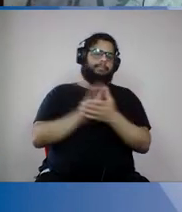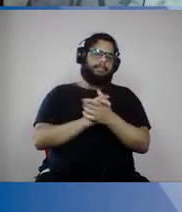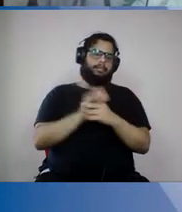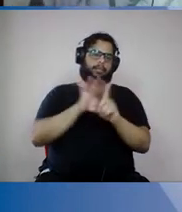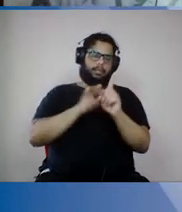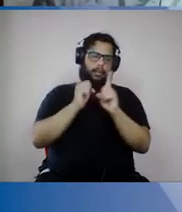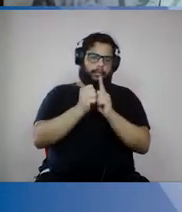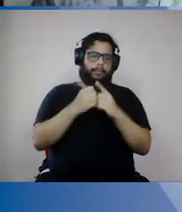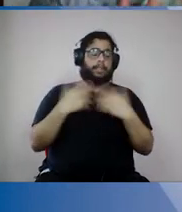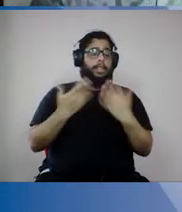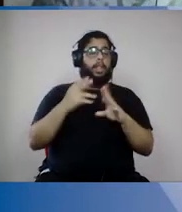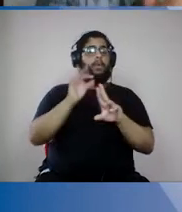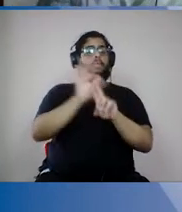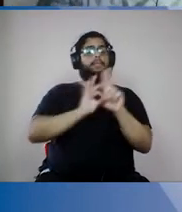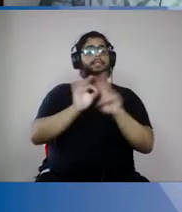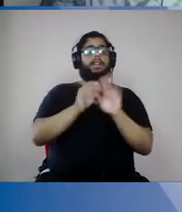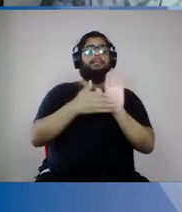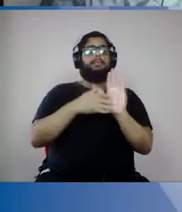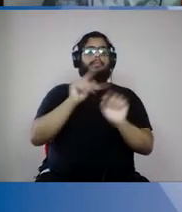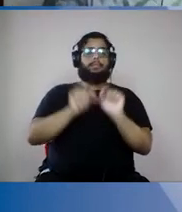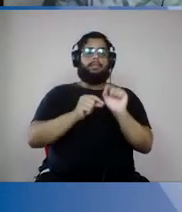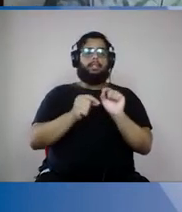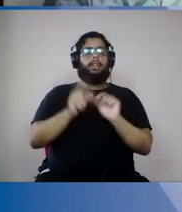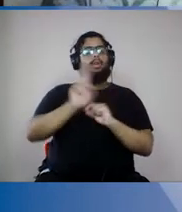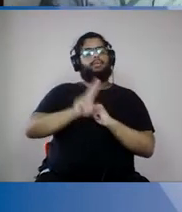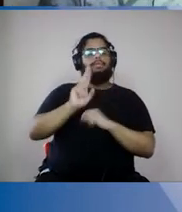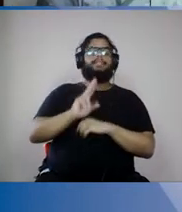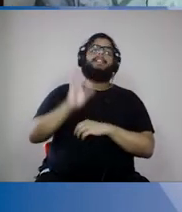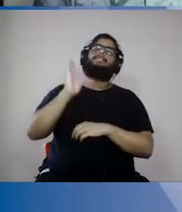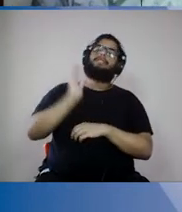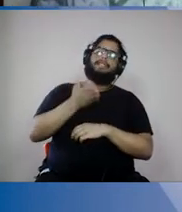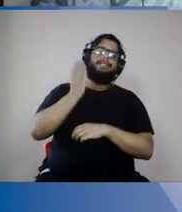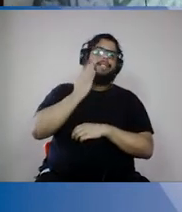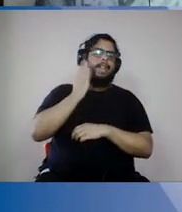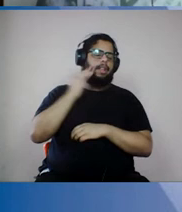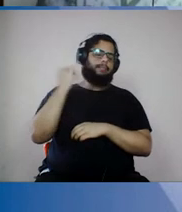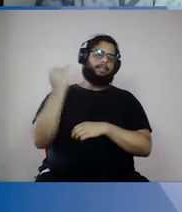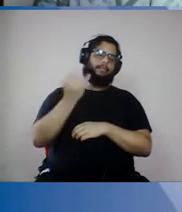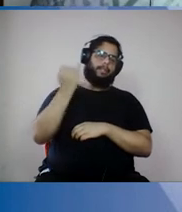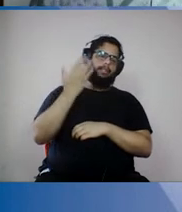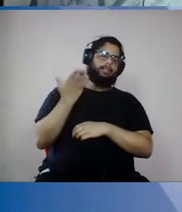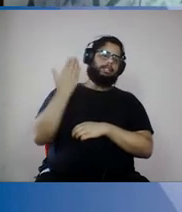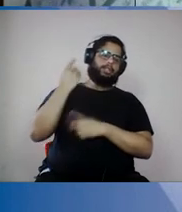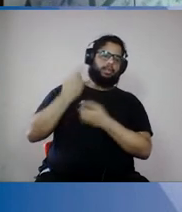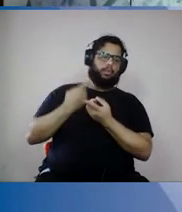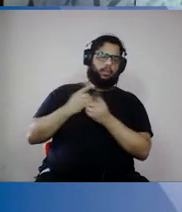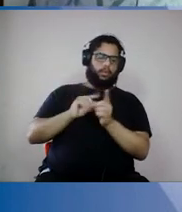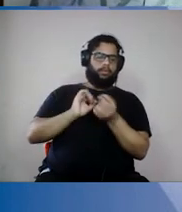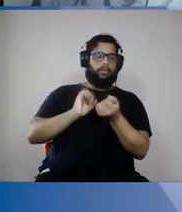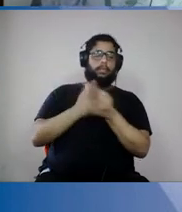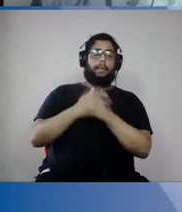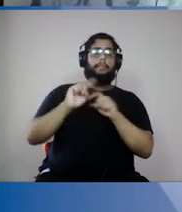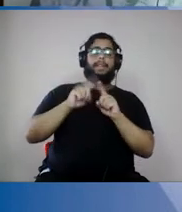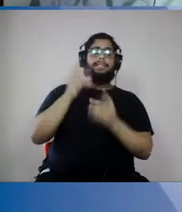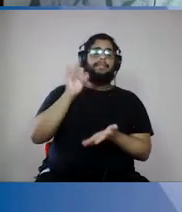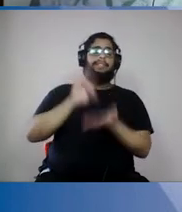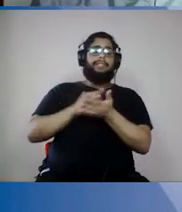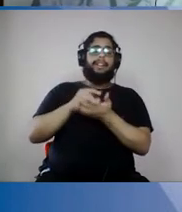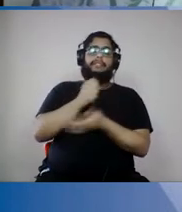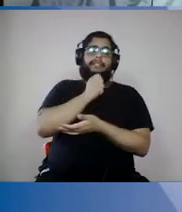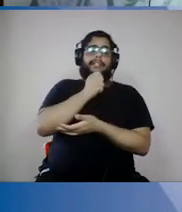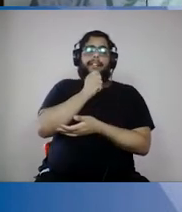Então, o que a UFSCar está propondo é adotar aquelas medidas que todo mundo já sabe que são importantes para combater a pandemia, mas que elas não foram ainda efetivamente